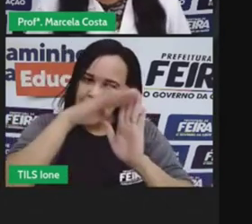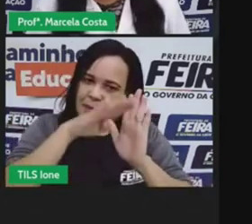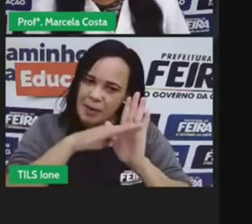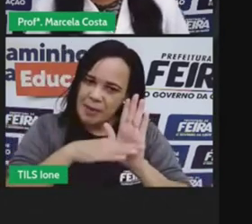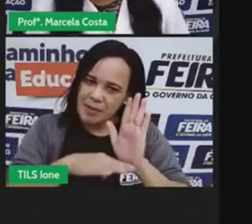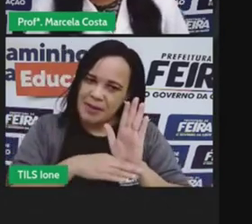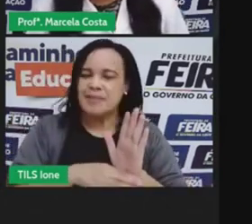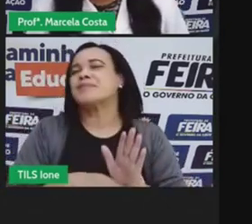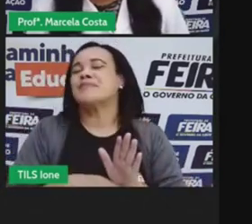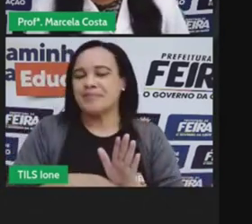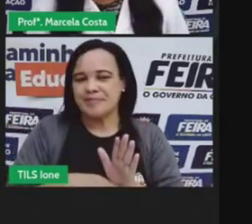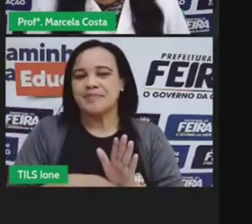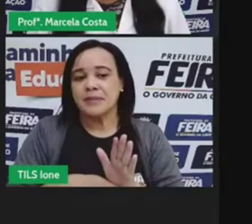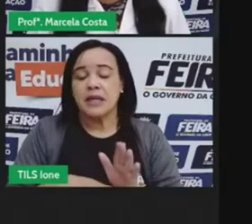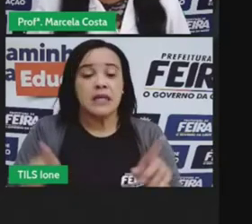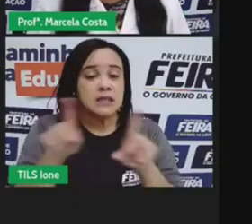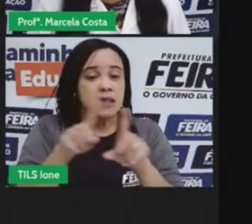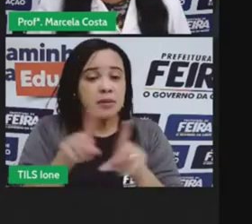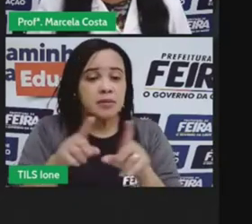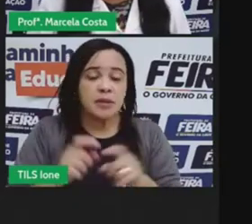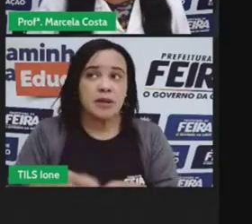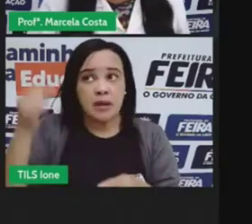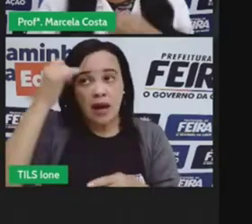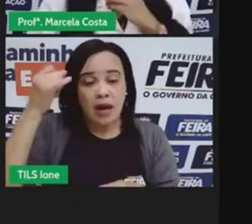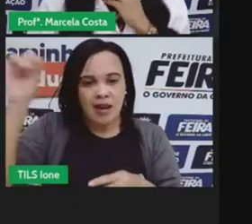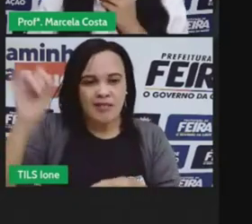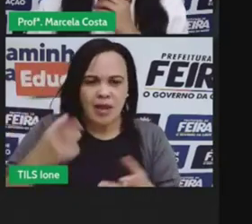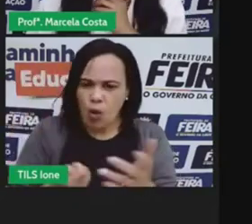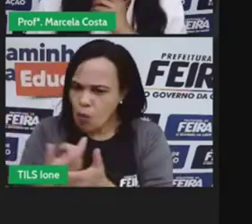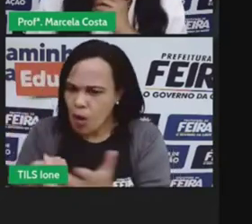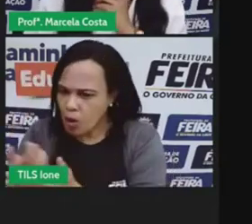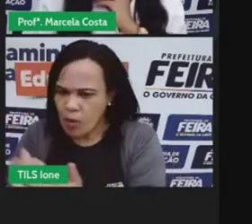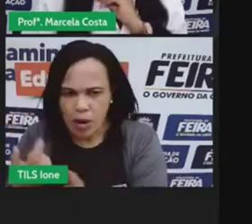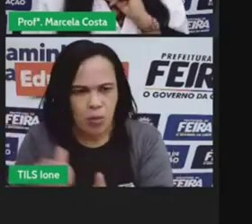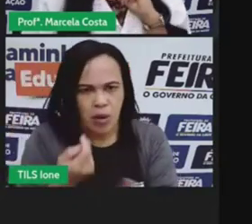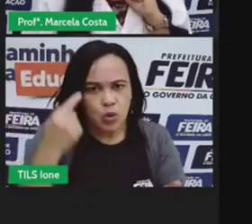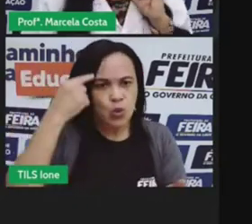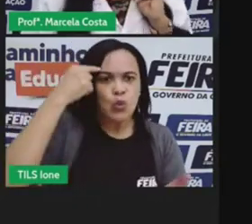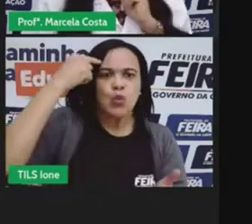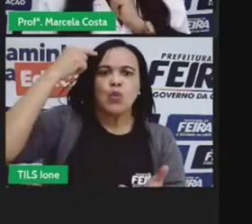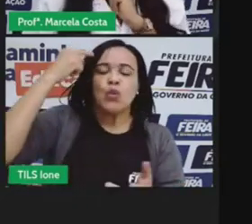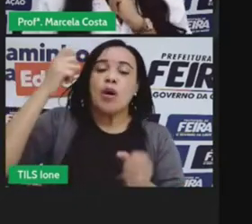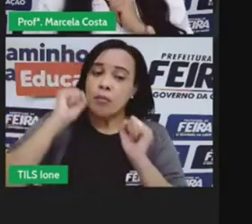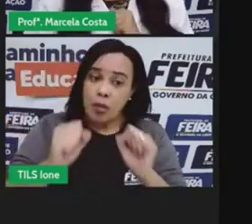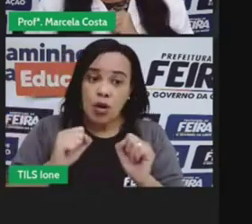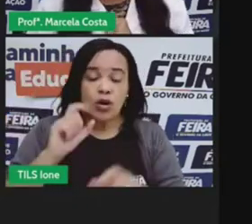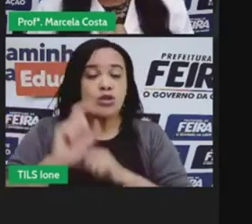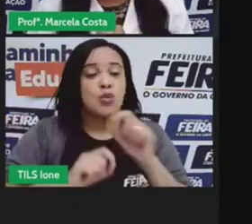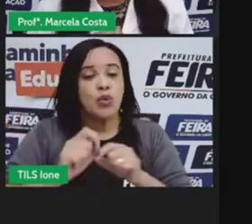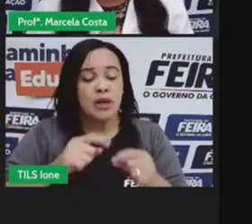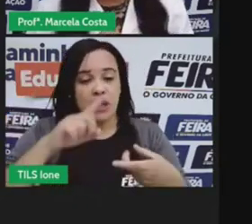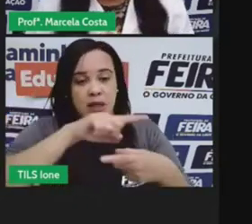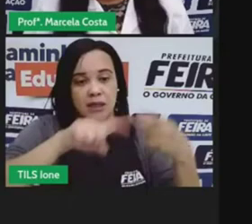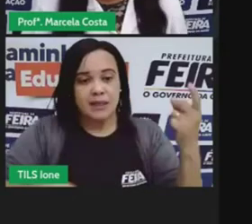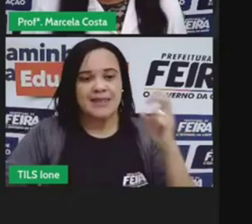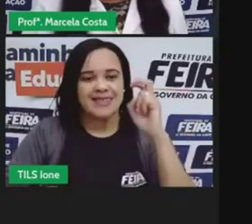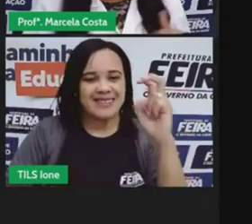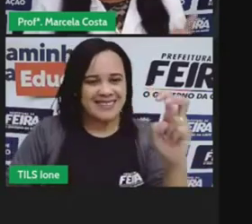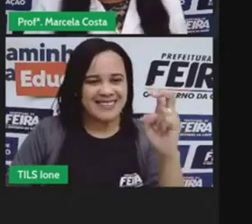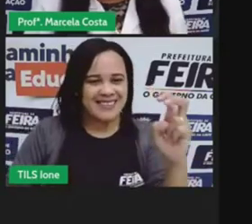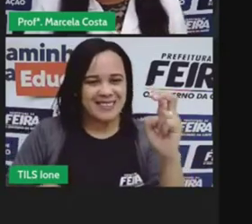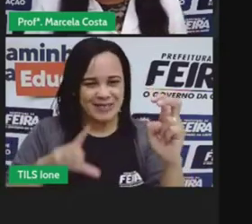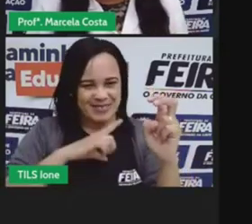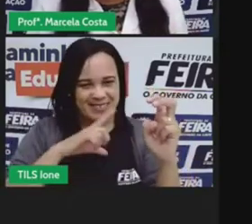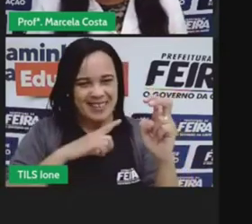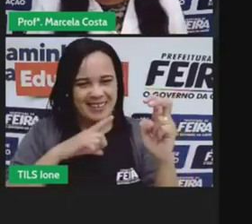para evitar o consumismo a gente também pode fazer os dos cinco rs ressuscitabilidade que